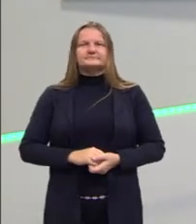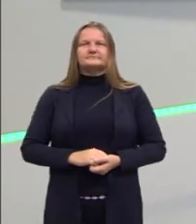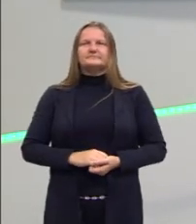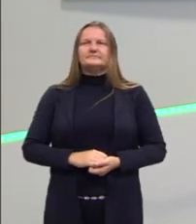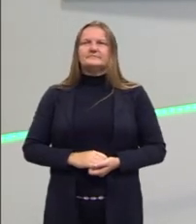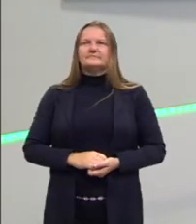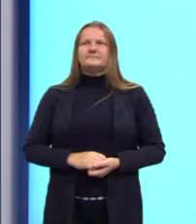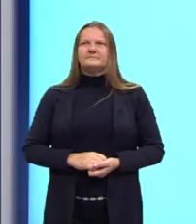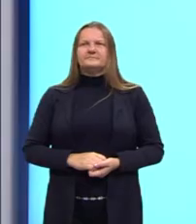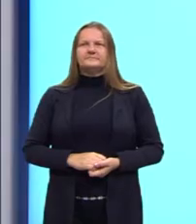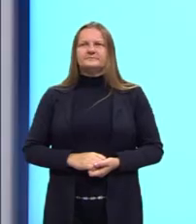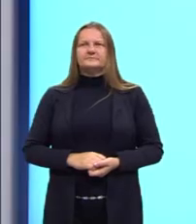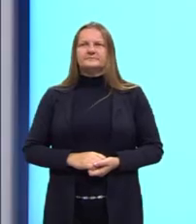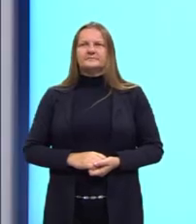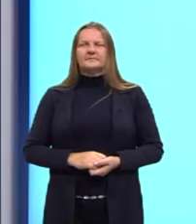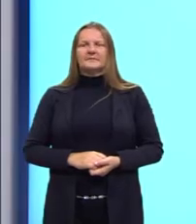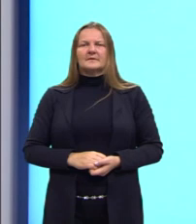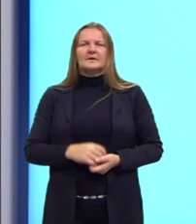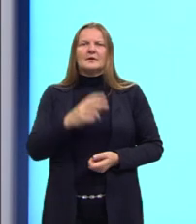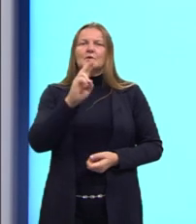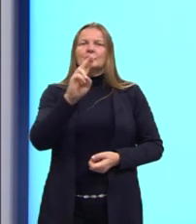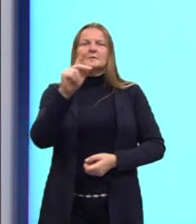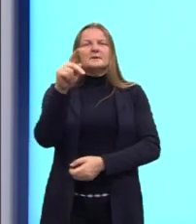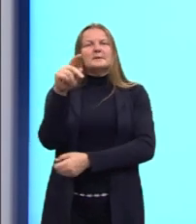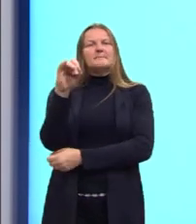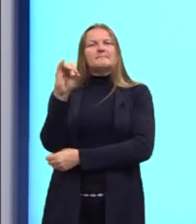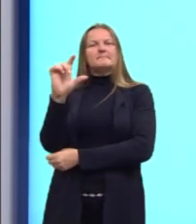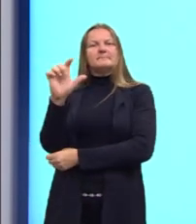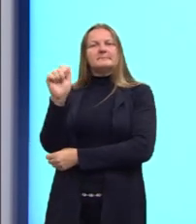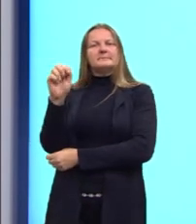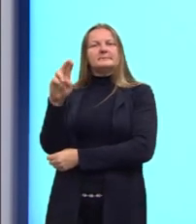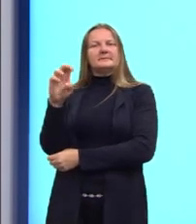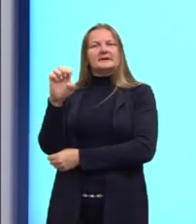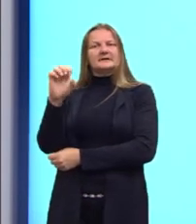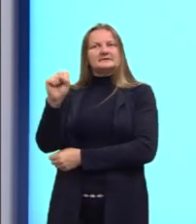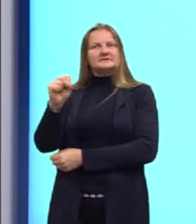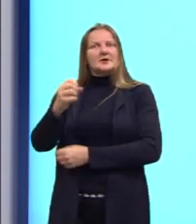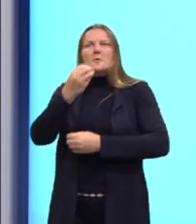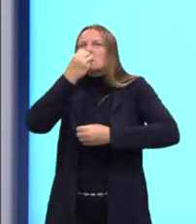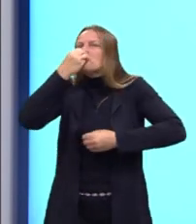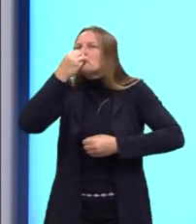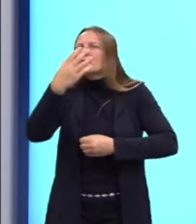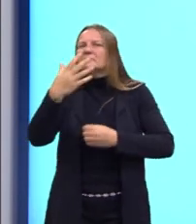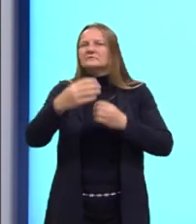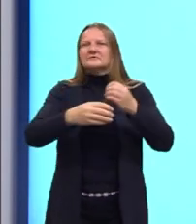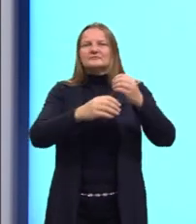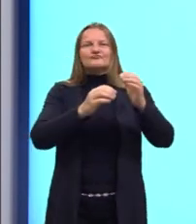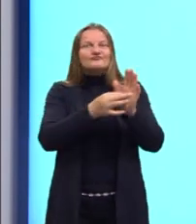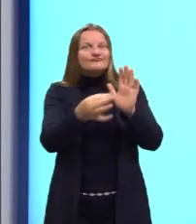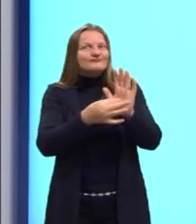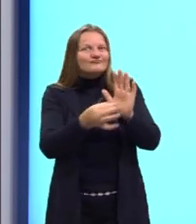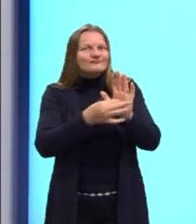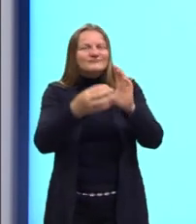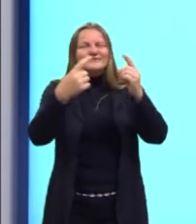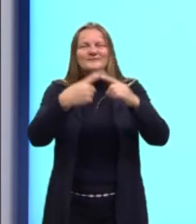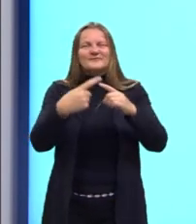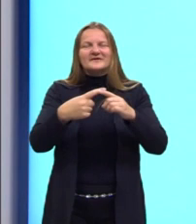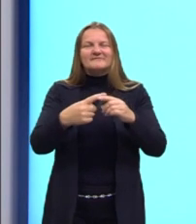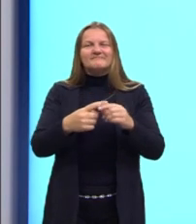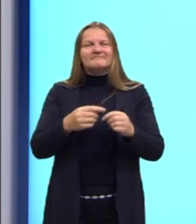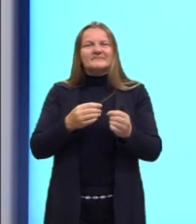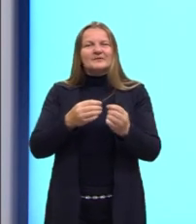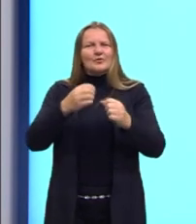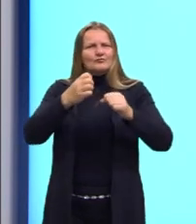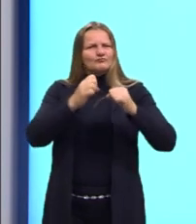Aí a gente tem os pilares da boa argumentação. Por que a gente precisa de pilares